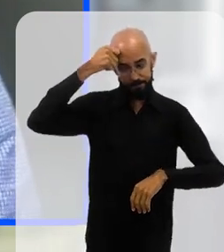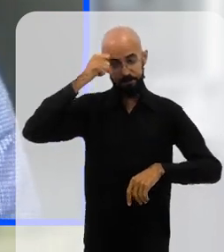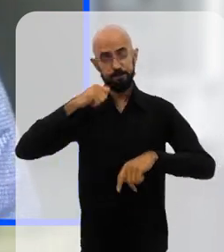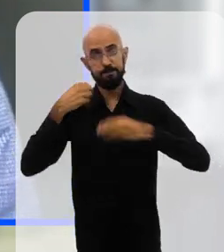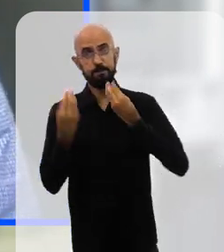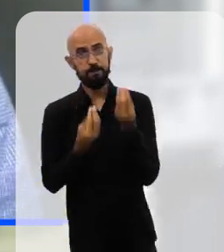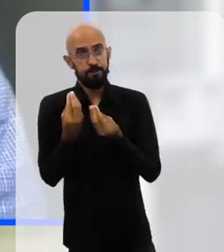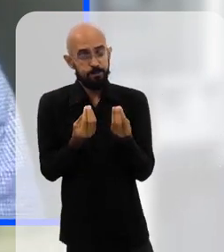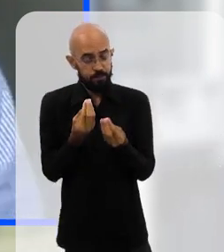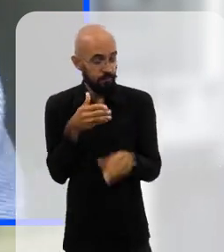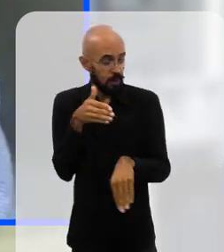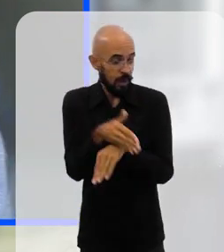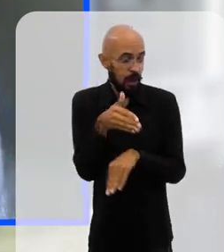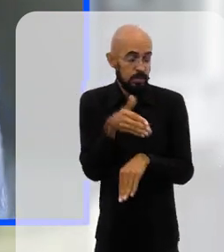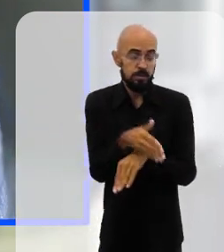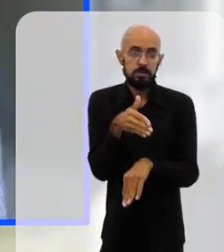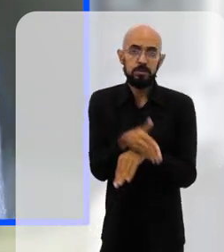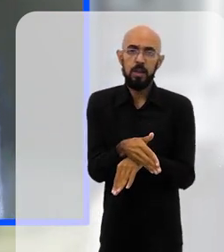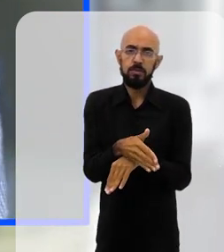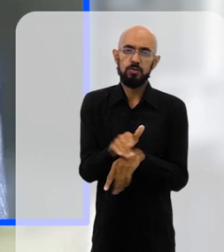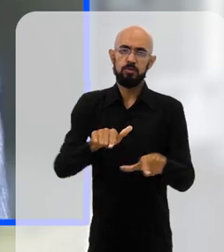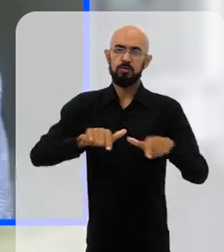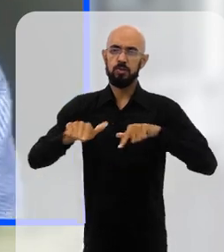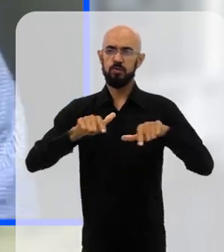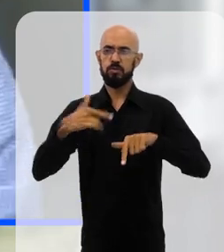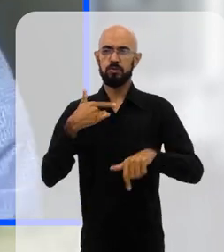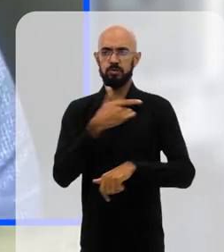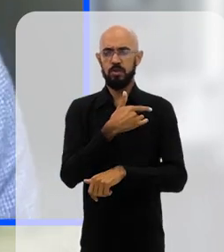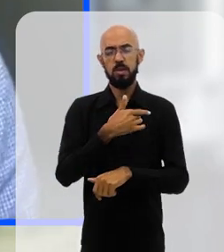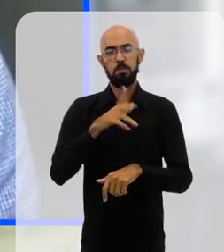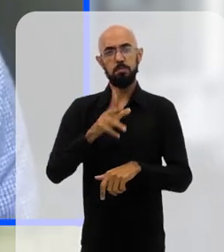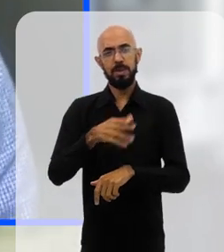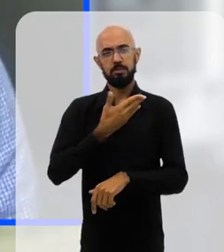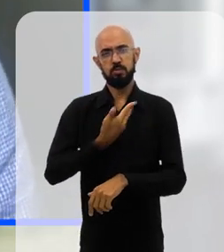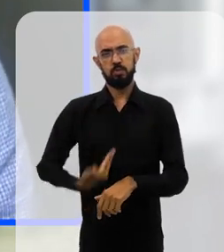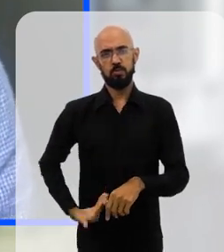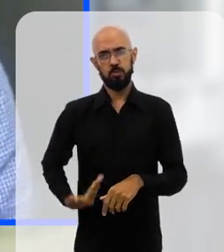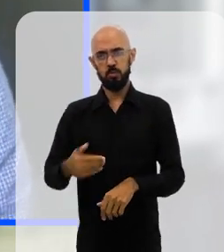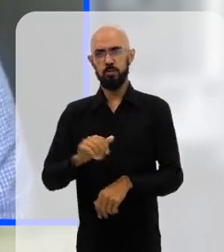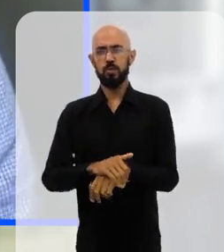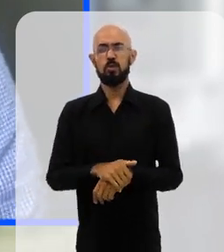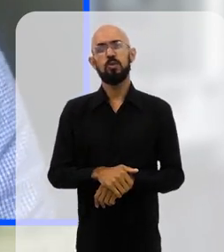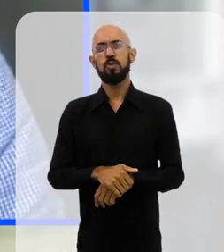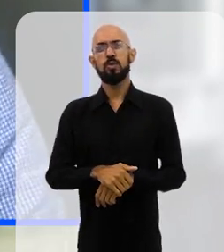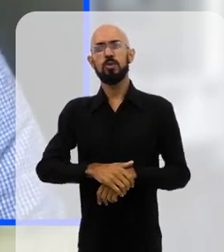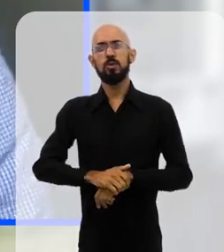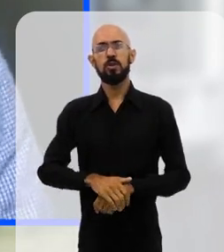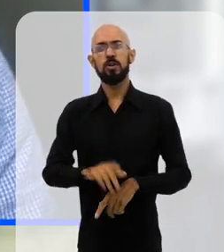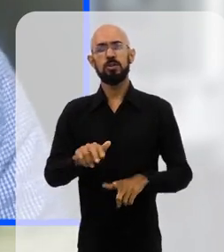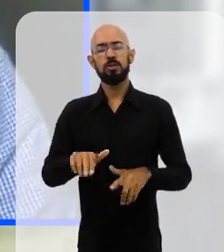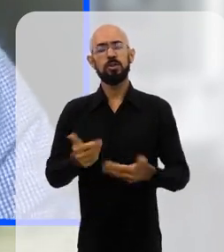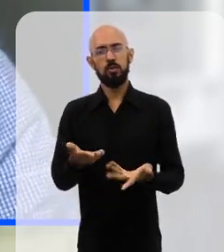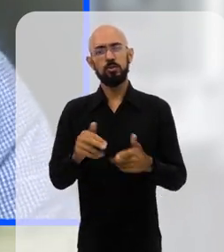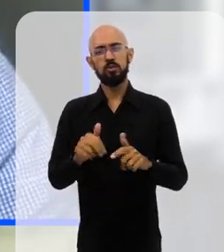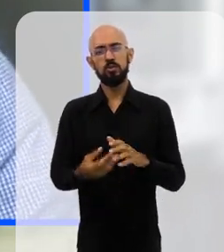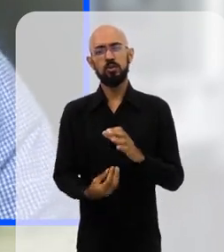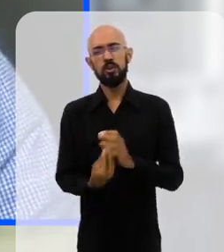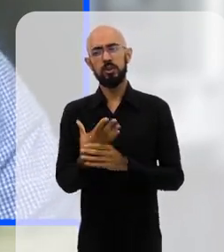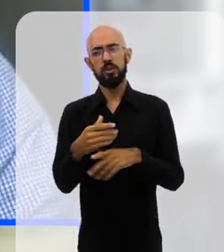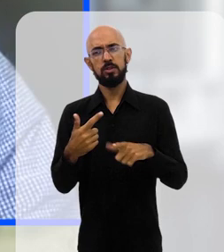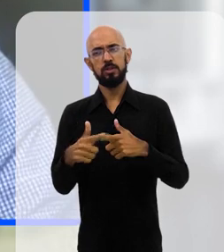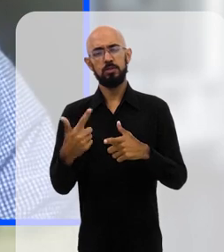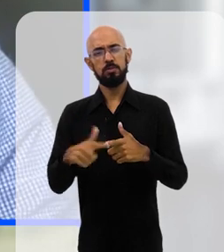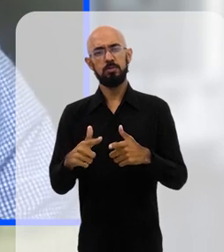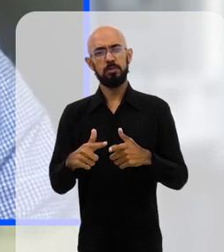têm maior, menor acesso a serviços de saúde, mesmo serviços de saúde públicos, isso acaba, acabamente impactando aí